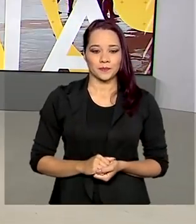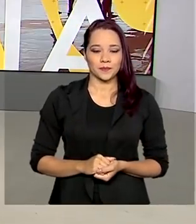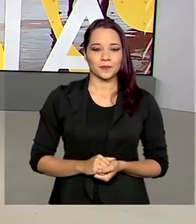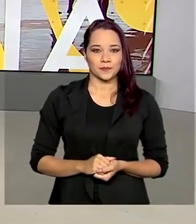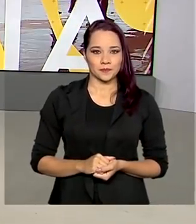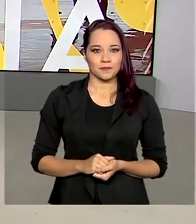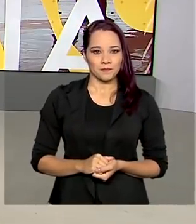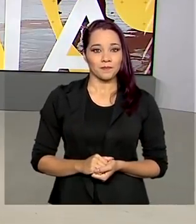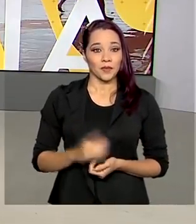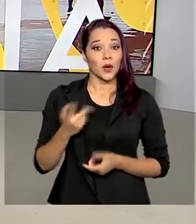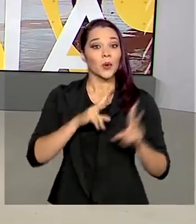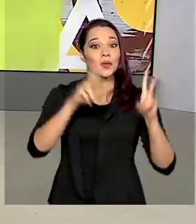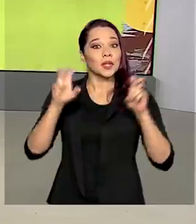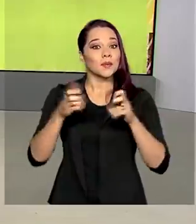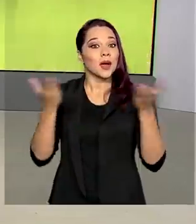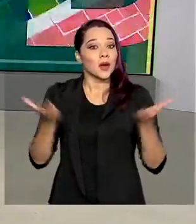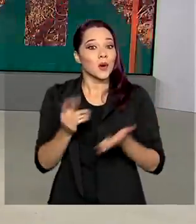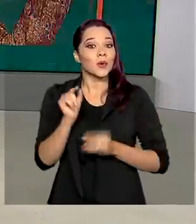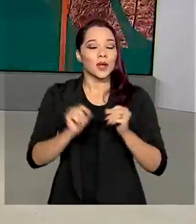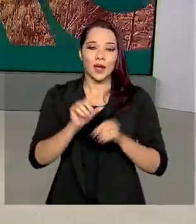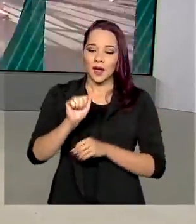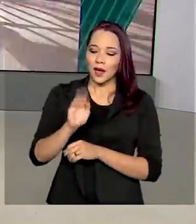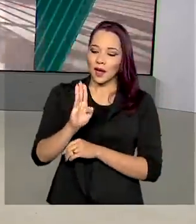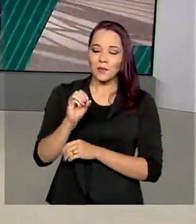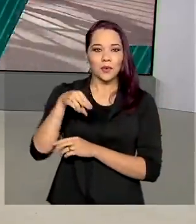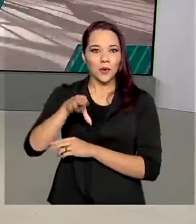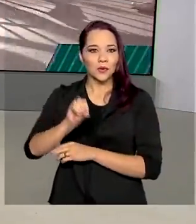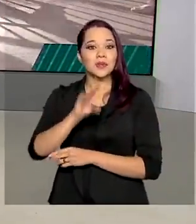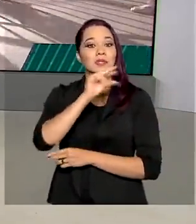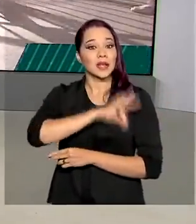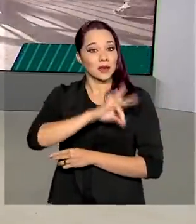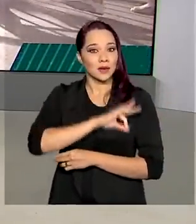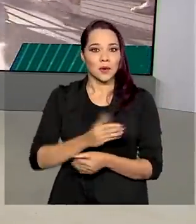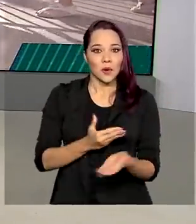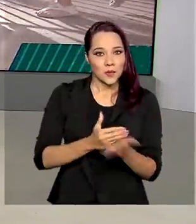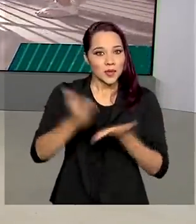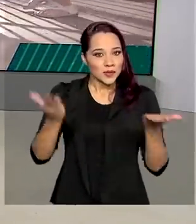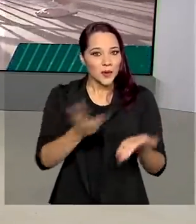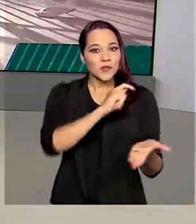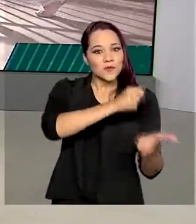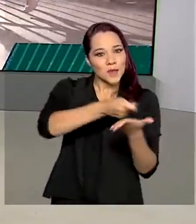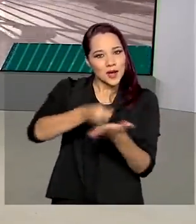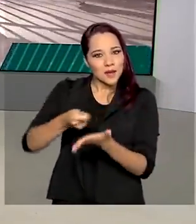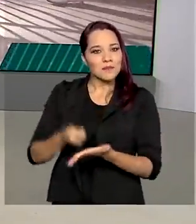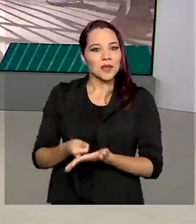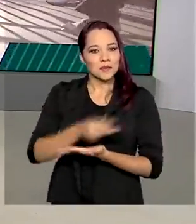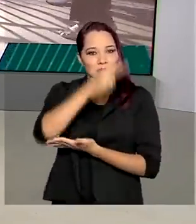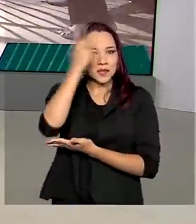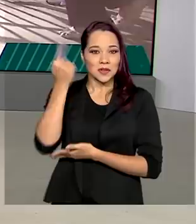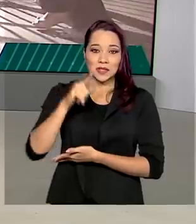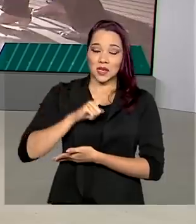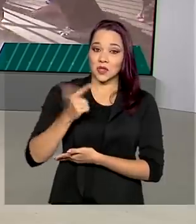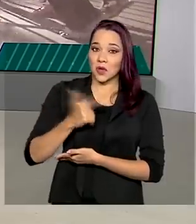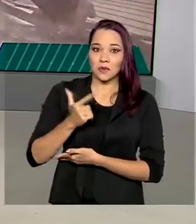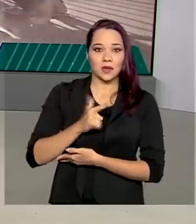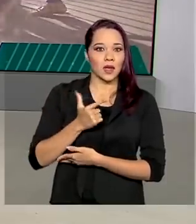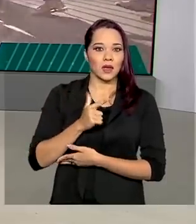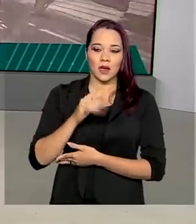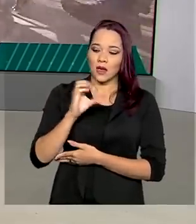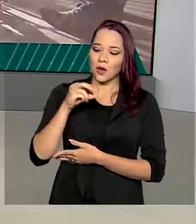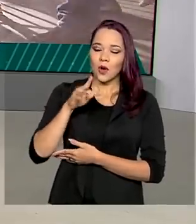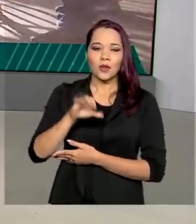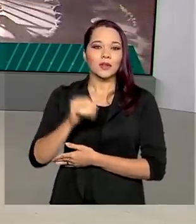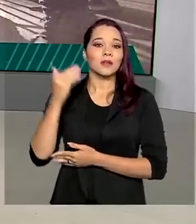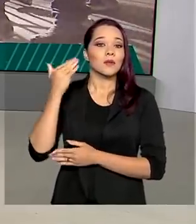O assunto agora é abono salarial. Começam hoje os pagamentos do benefício para quem não tem conta na Caixa.